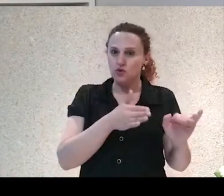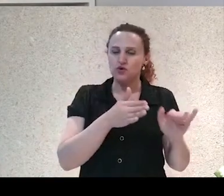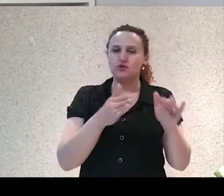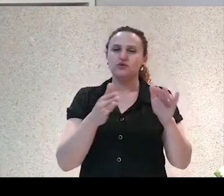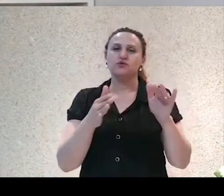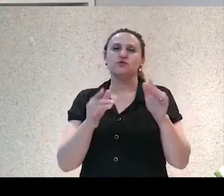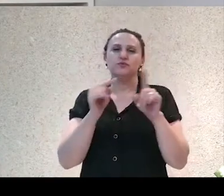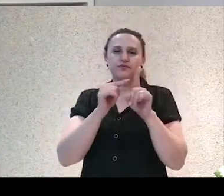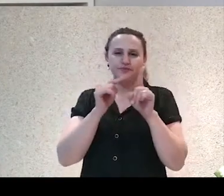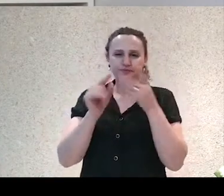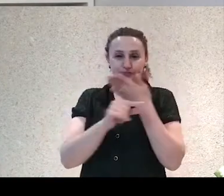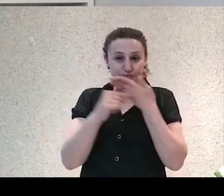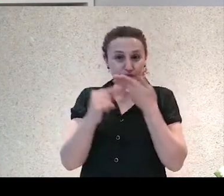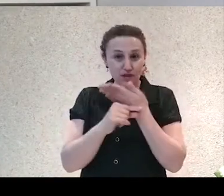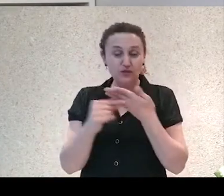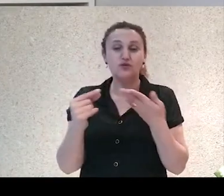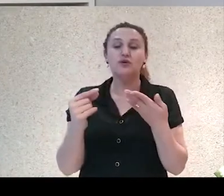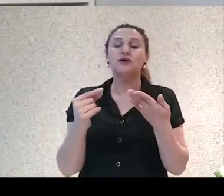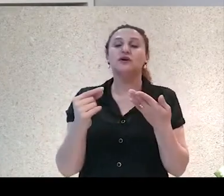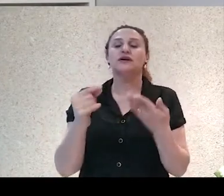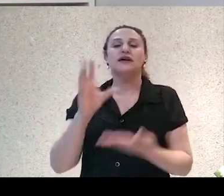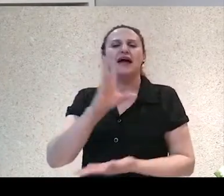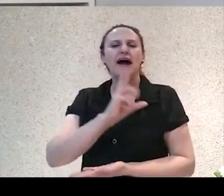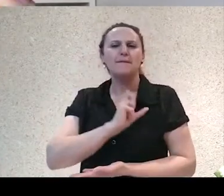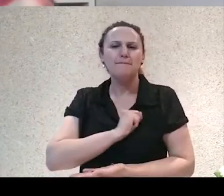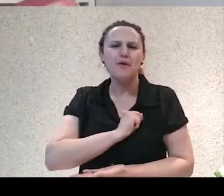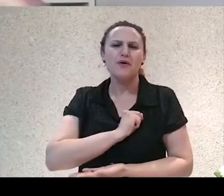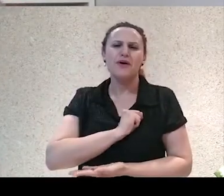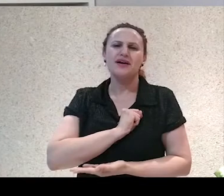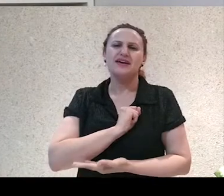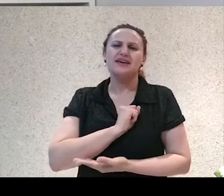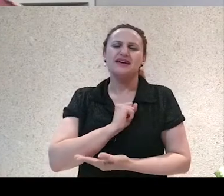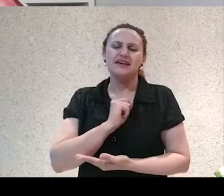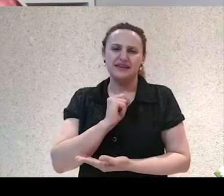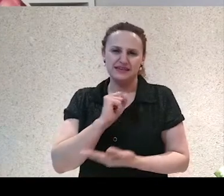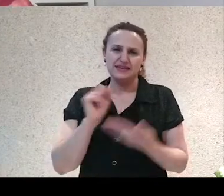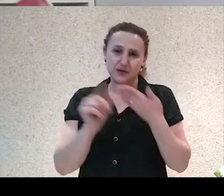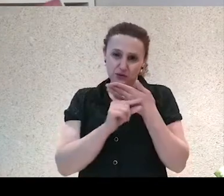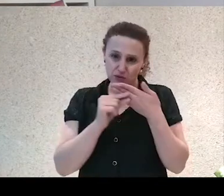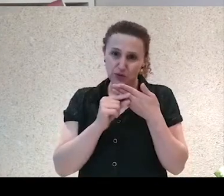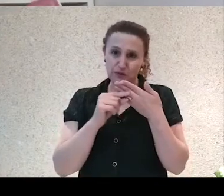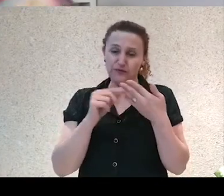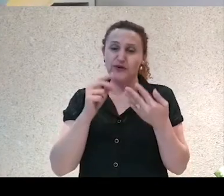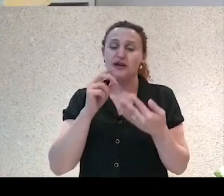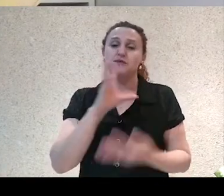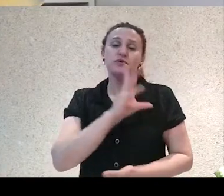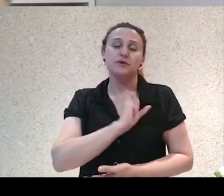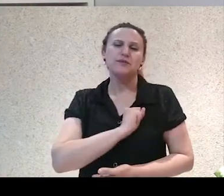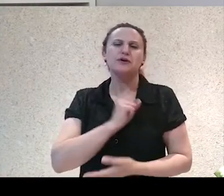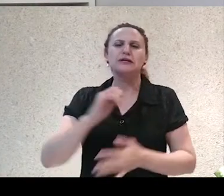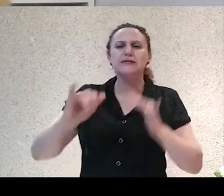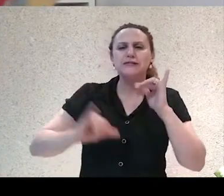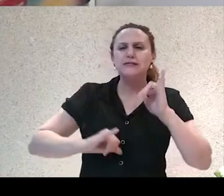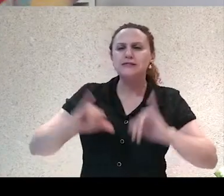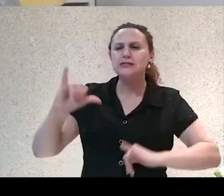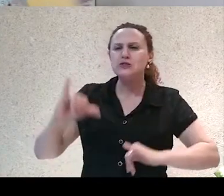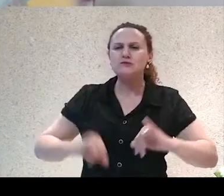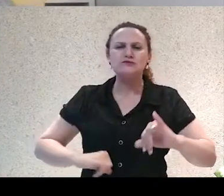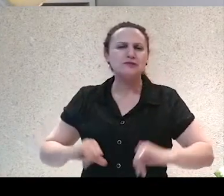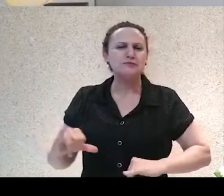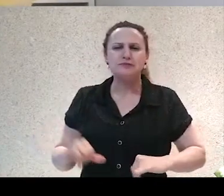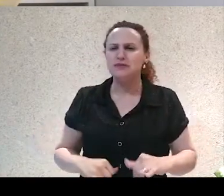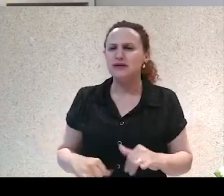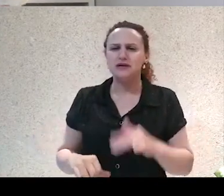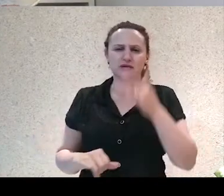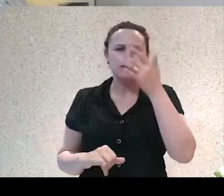de amor, ele vai falar do amor de sofrimento, Desse amor que não é correspondido. Do Goethe. E uma